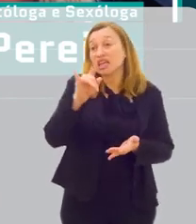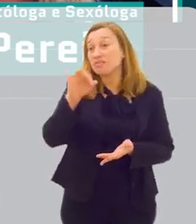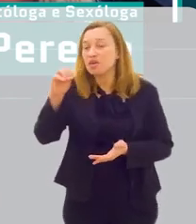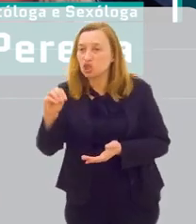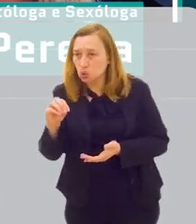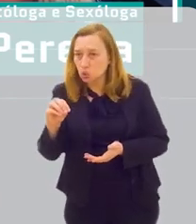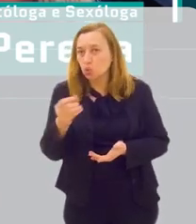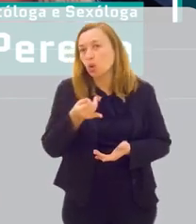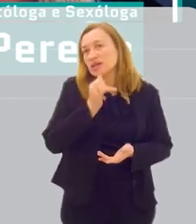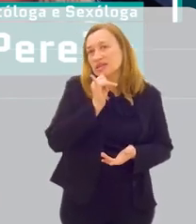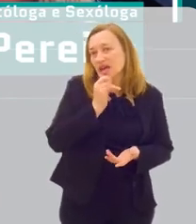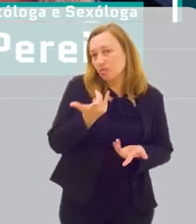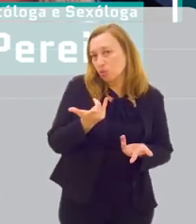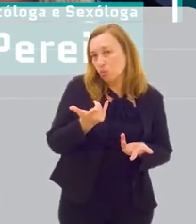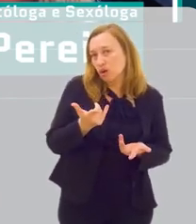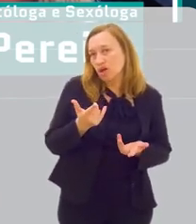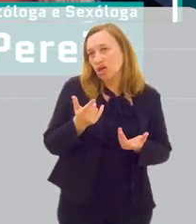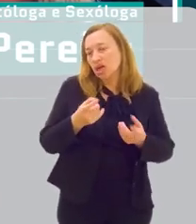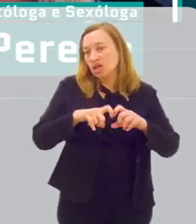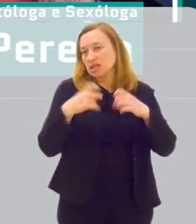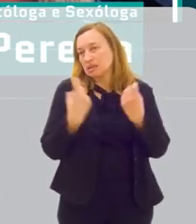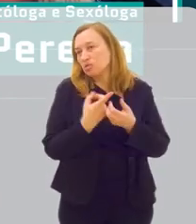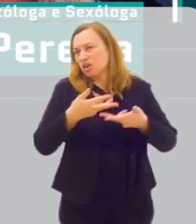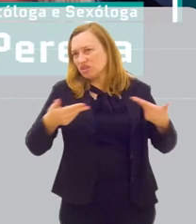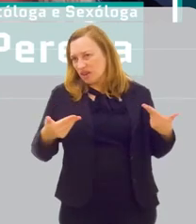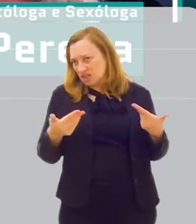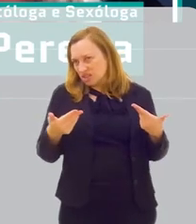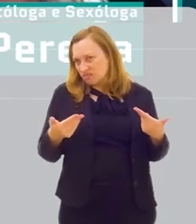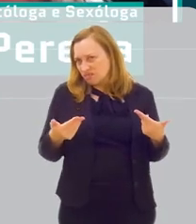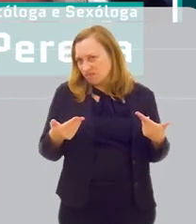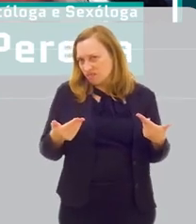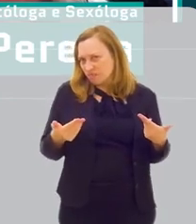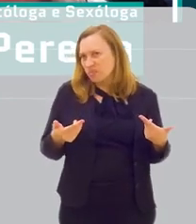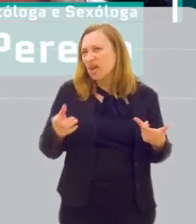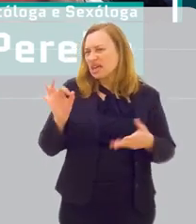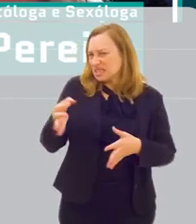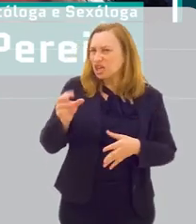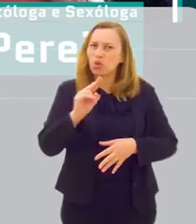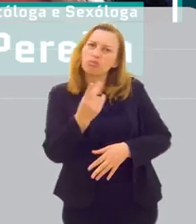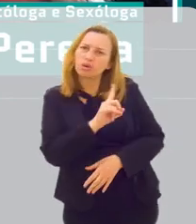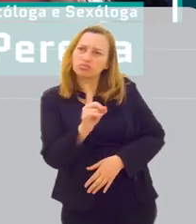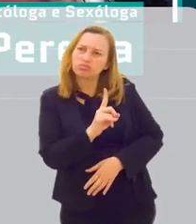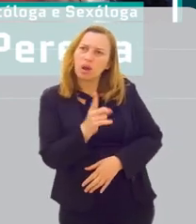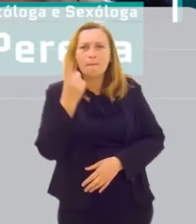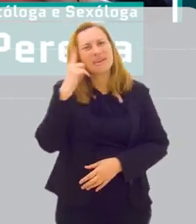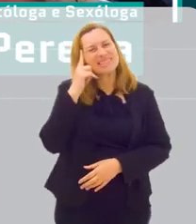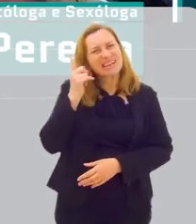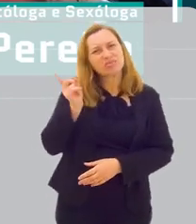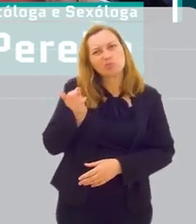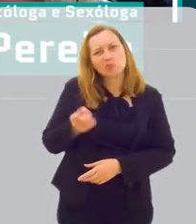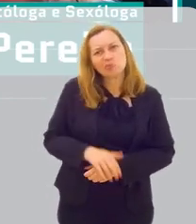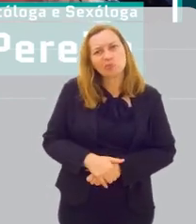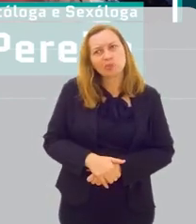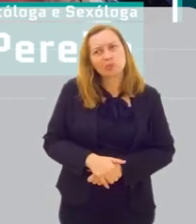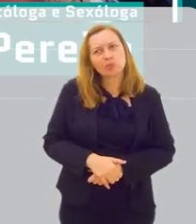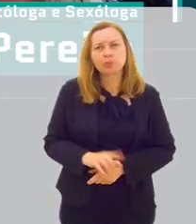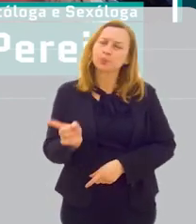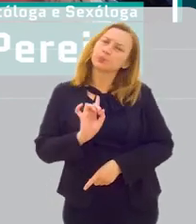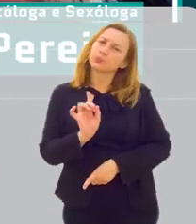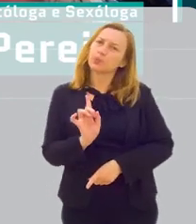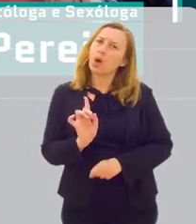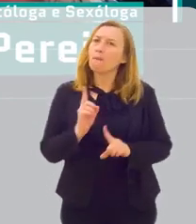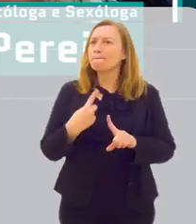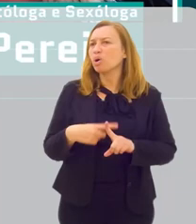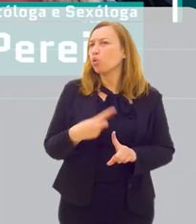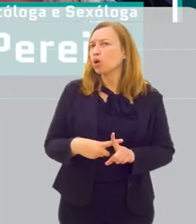a falta de libido ser, por exemplo, a sexualidade. É correto ou não pensar dessa forma?